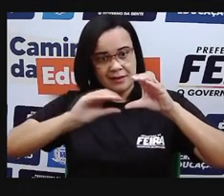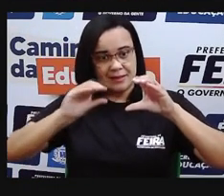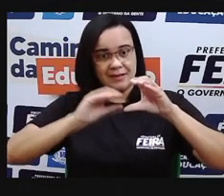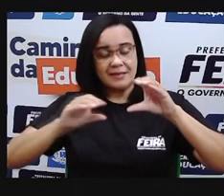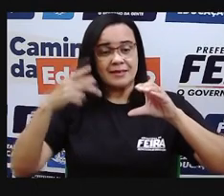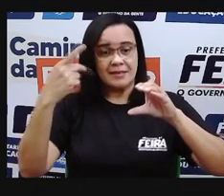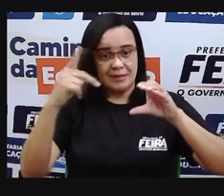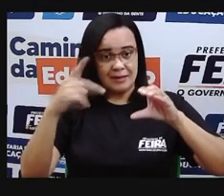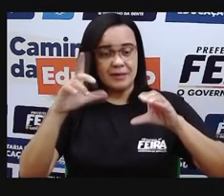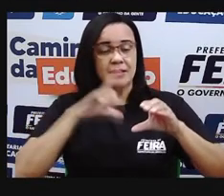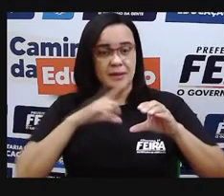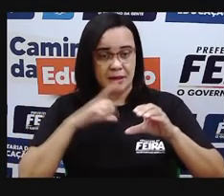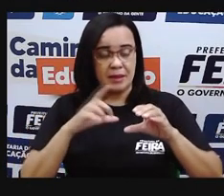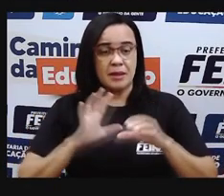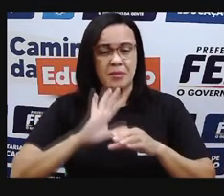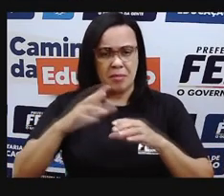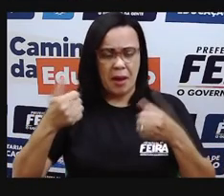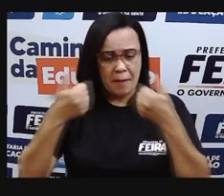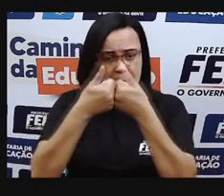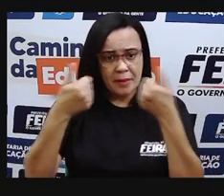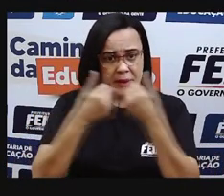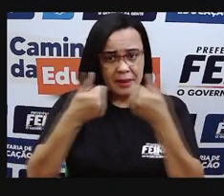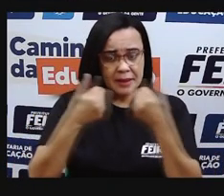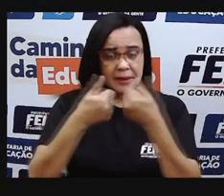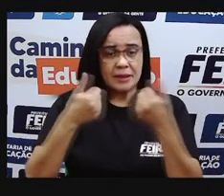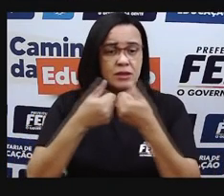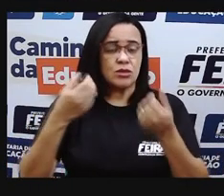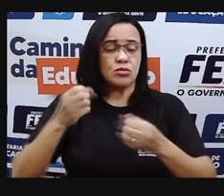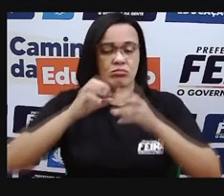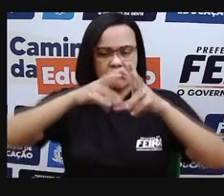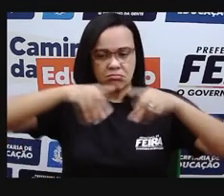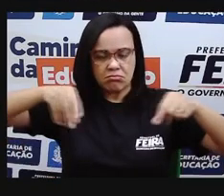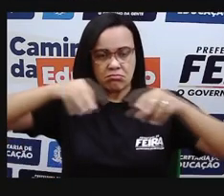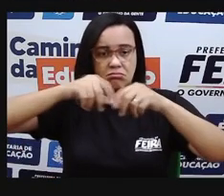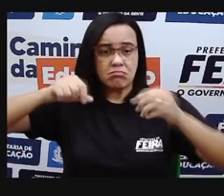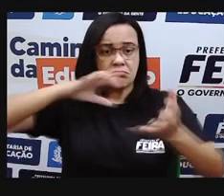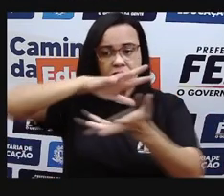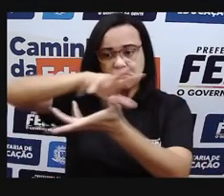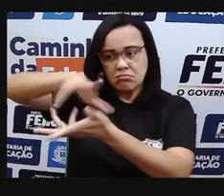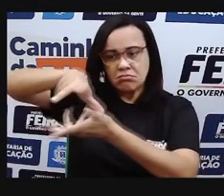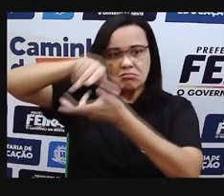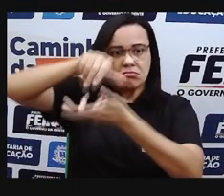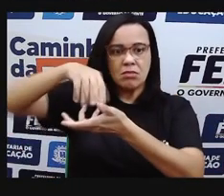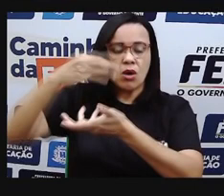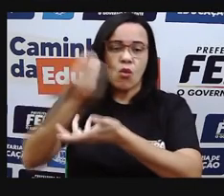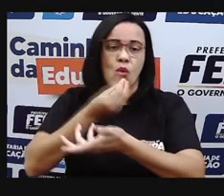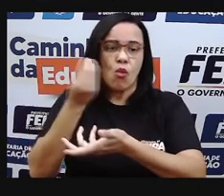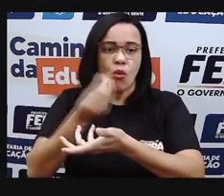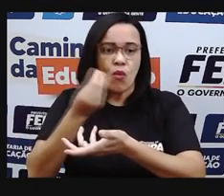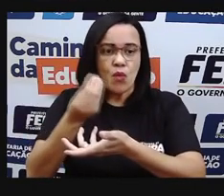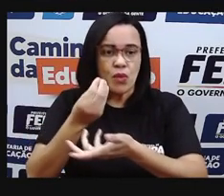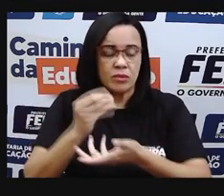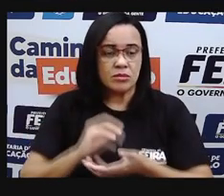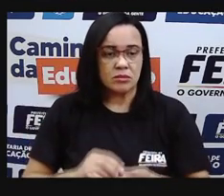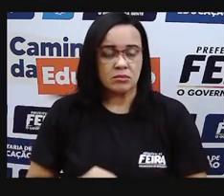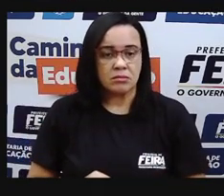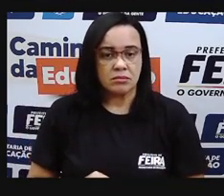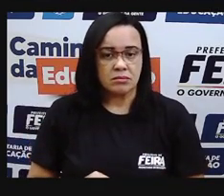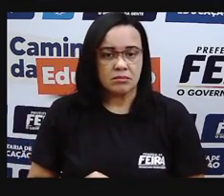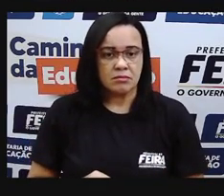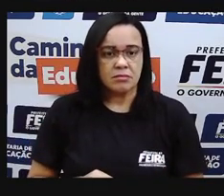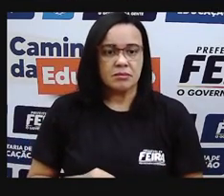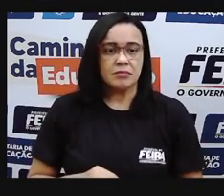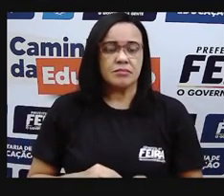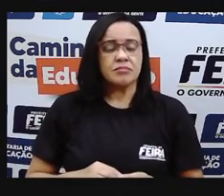camada mais próxima da superfície terrestre, que é onde nós estamos, né? Onde os seres vivos respiram, né? Onde